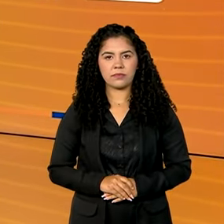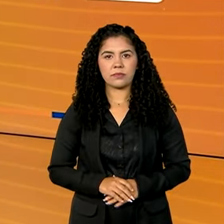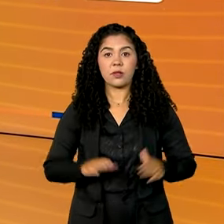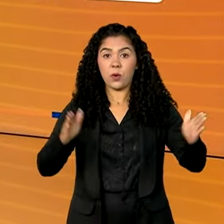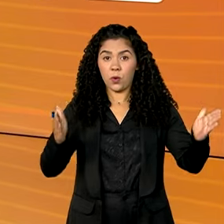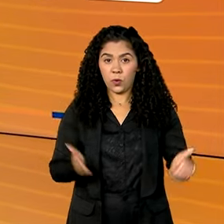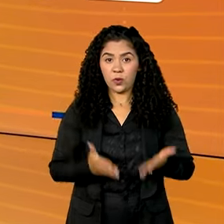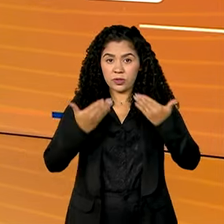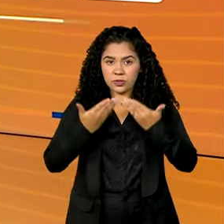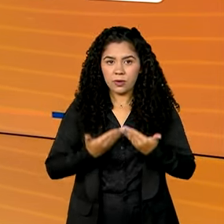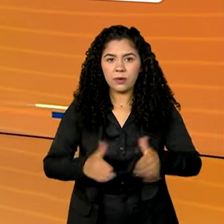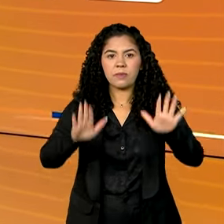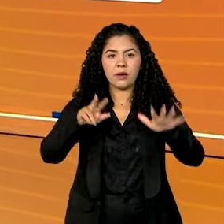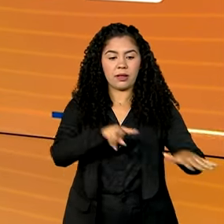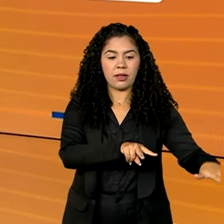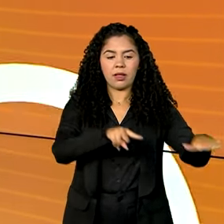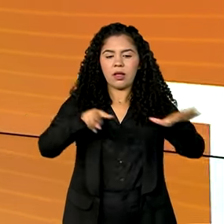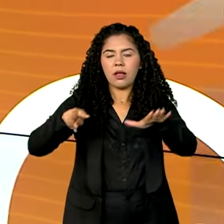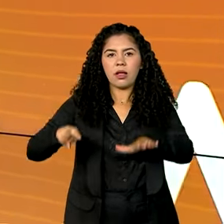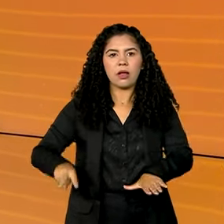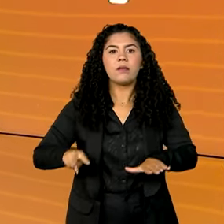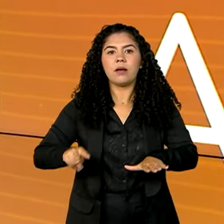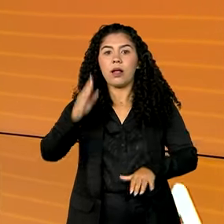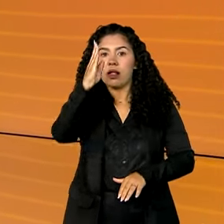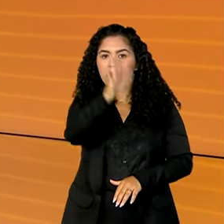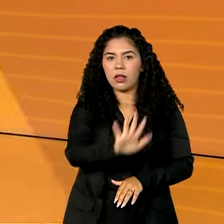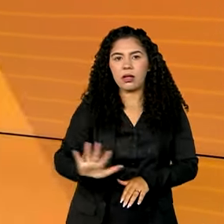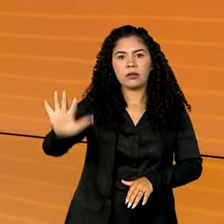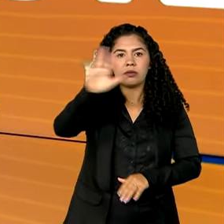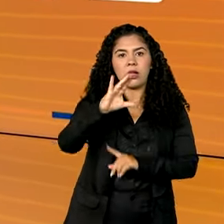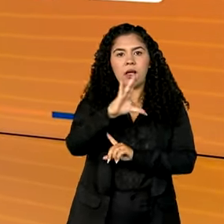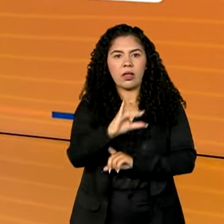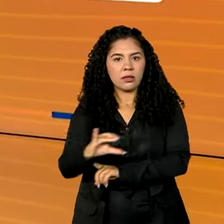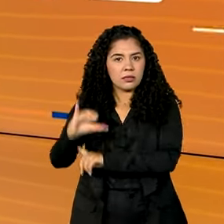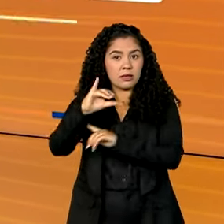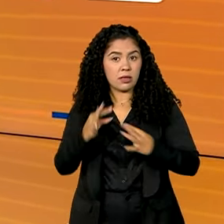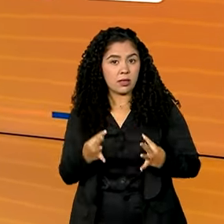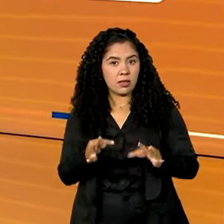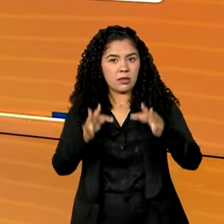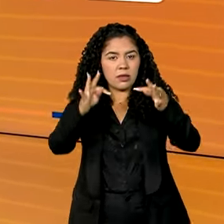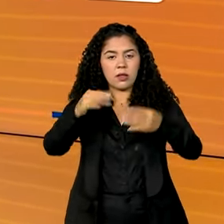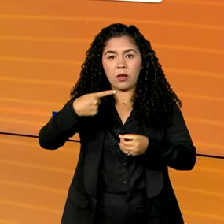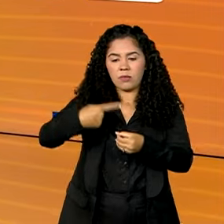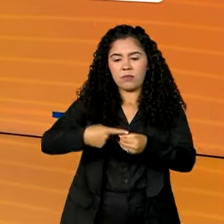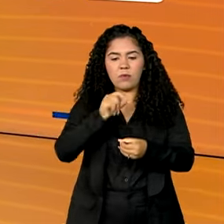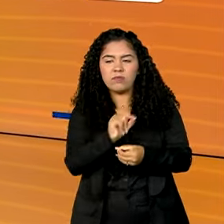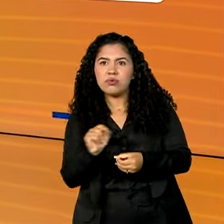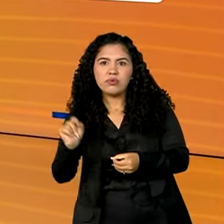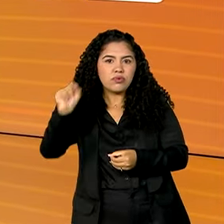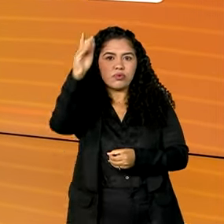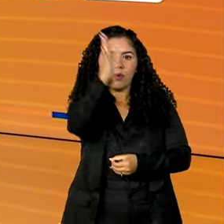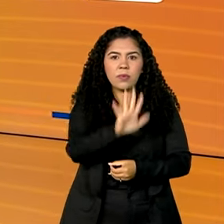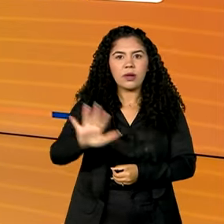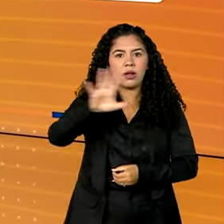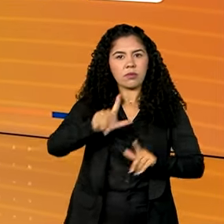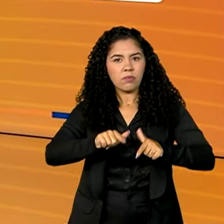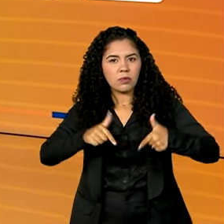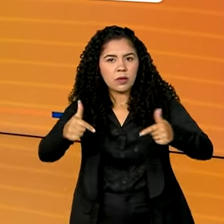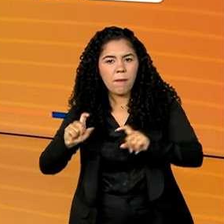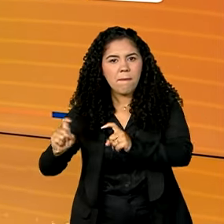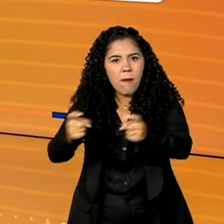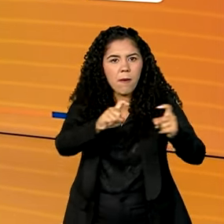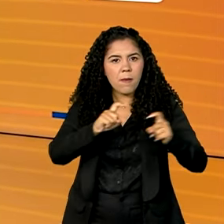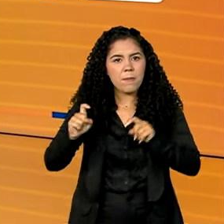Começa hoje mais uma Semana Nacional de Ciência e Tecnologia. Cidades de todo o país terão atividades e